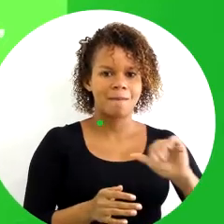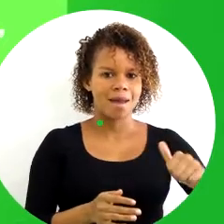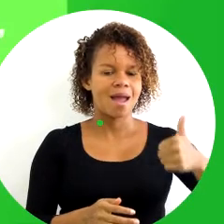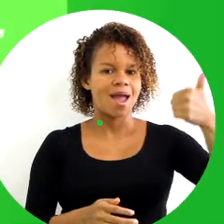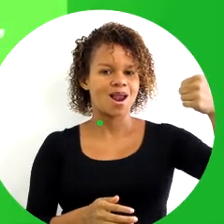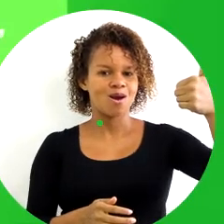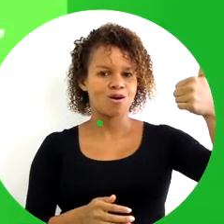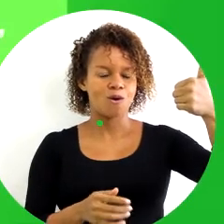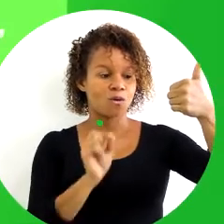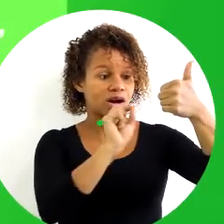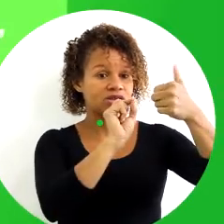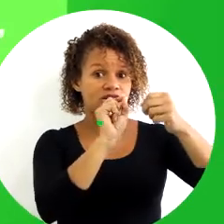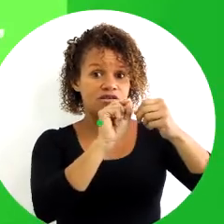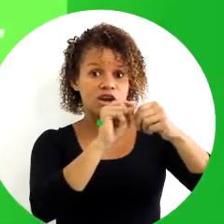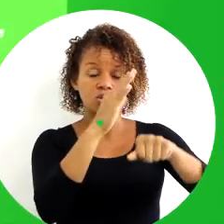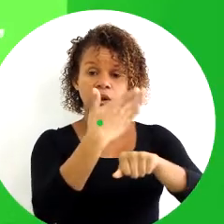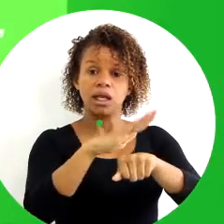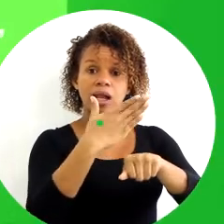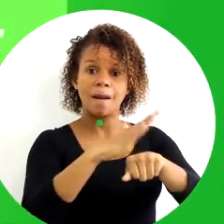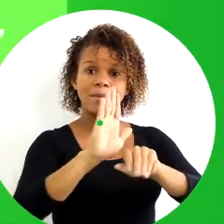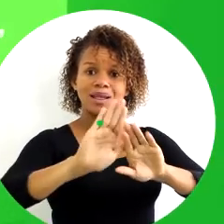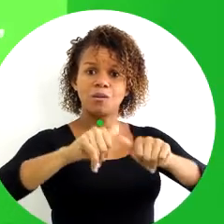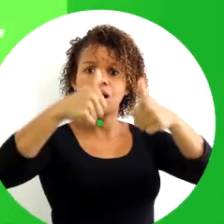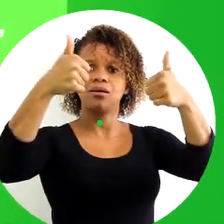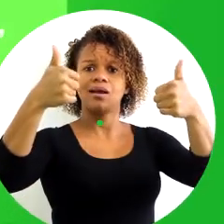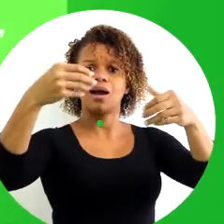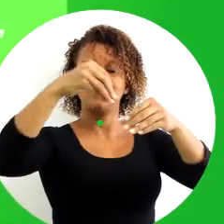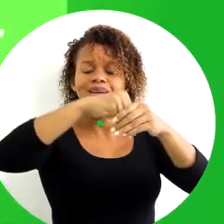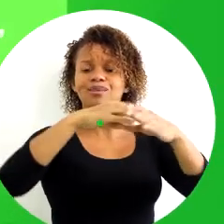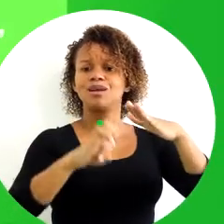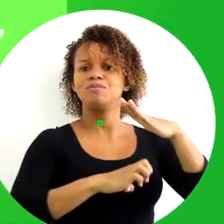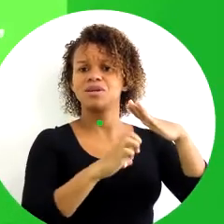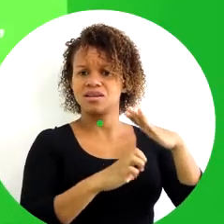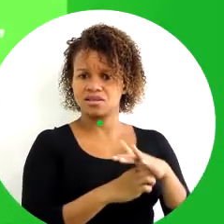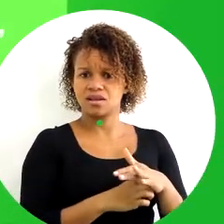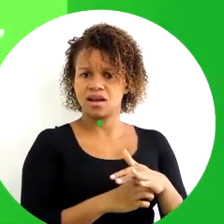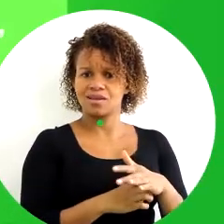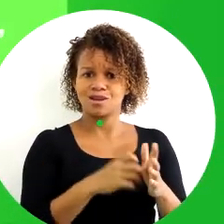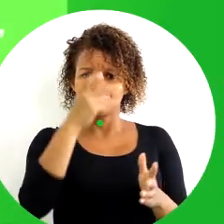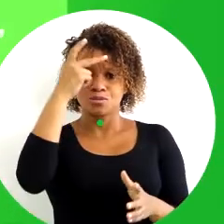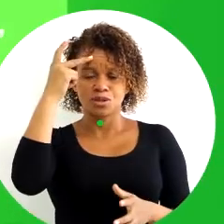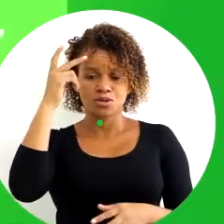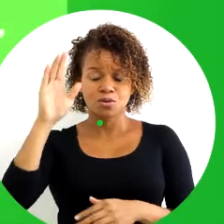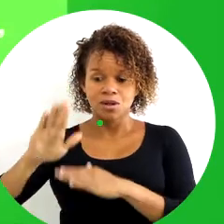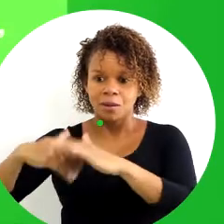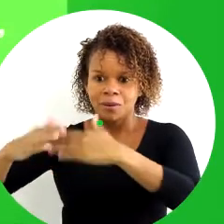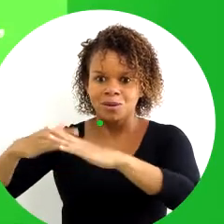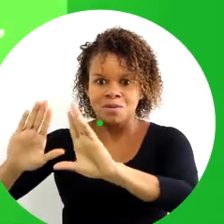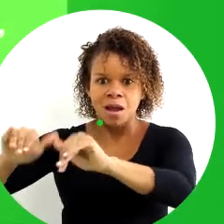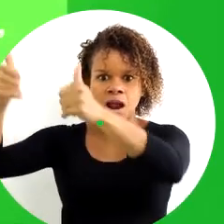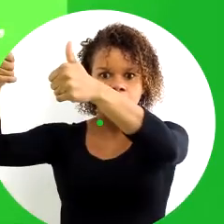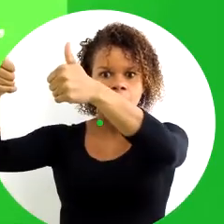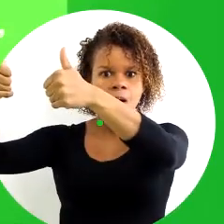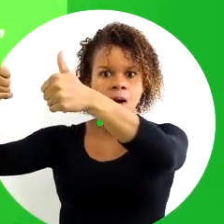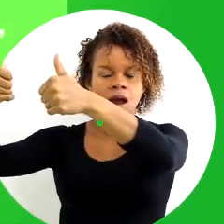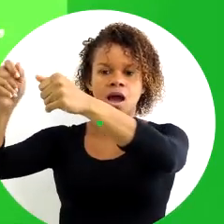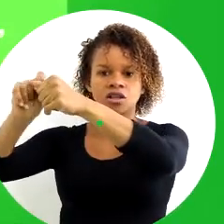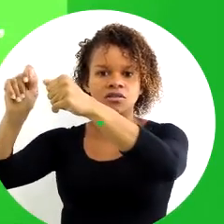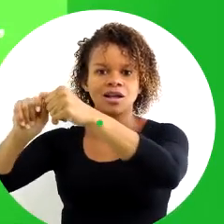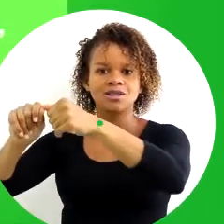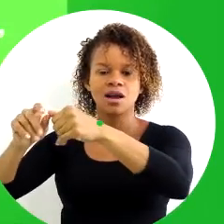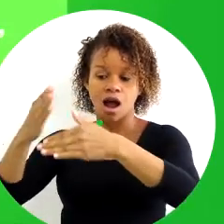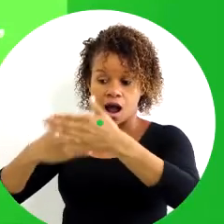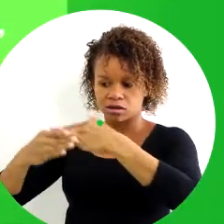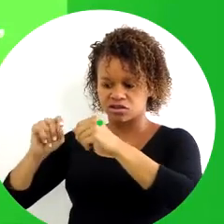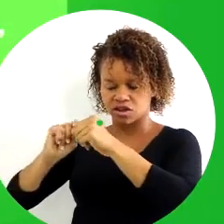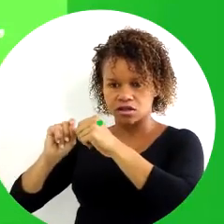melhora, melhorou quando a gente fez agora um treinamento de qualidade na empresa. E as pessoas começam a produzir melhor. Elas fazem melhor